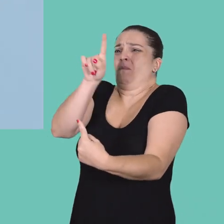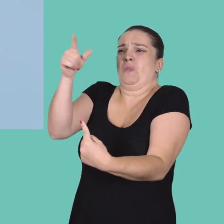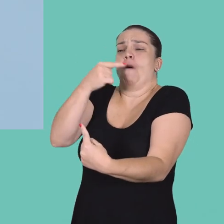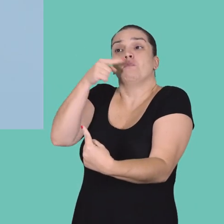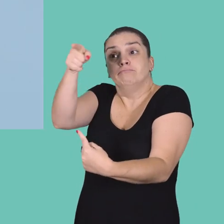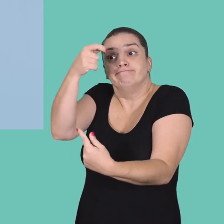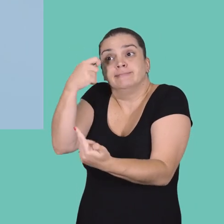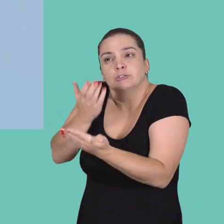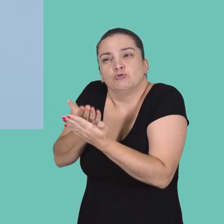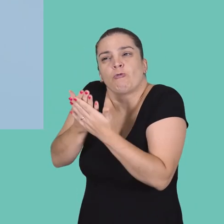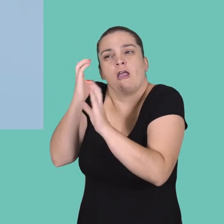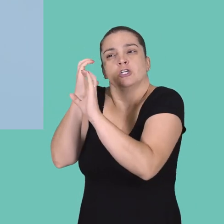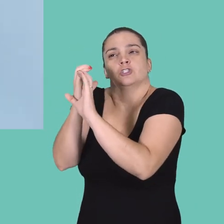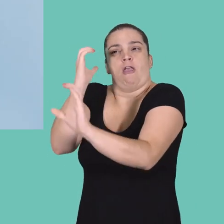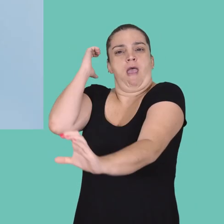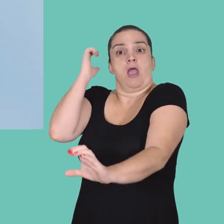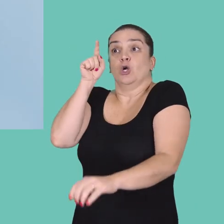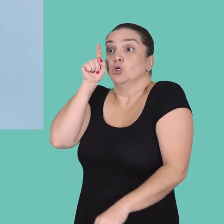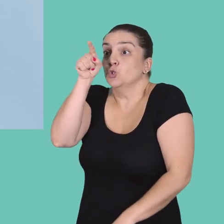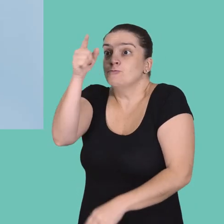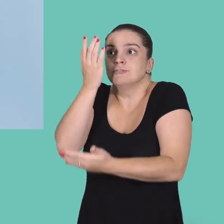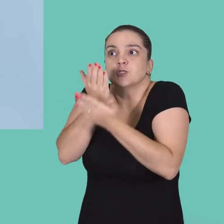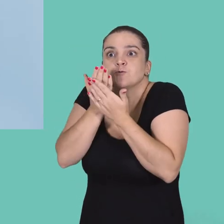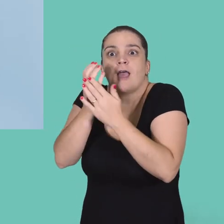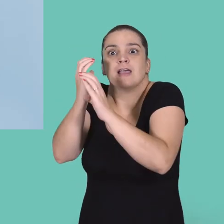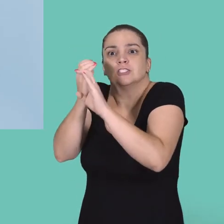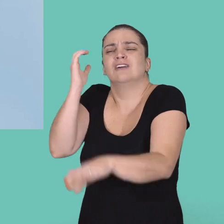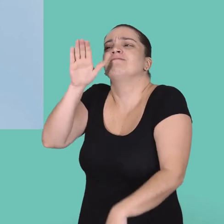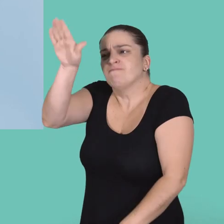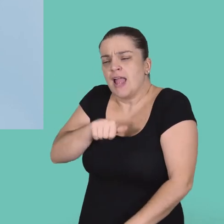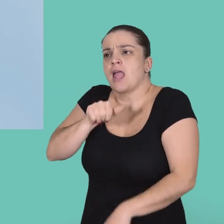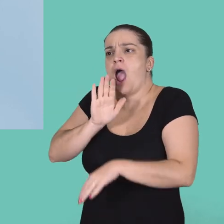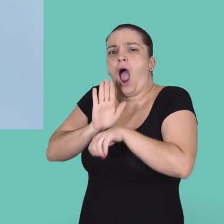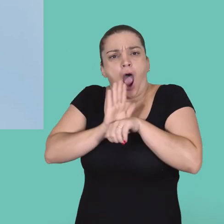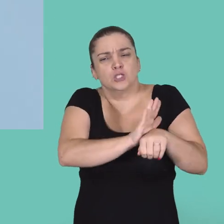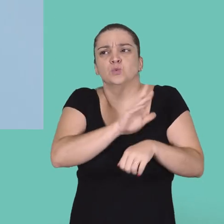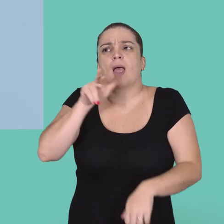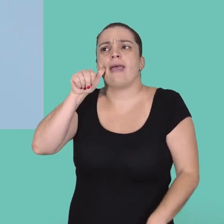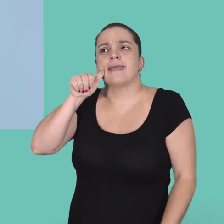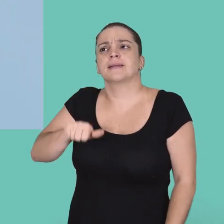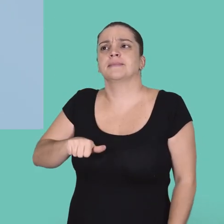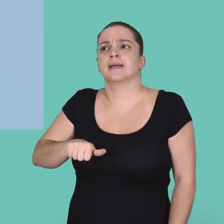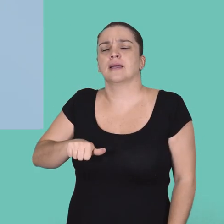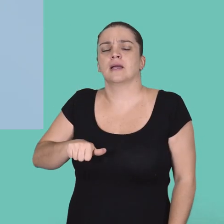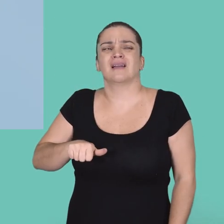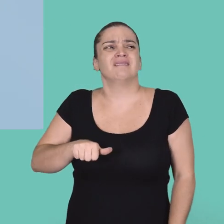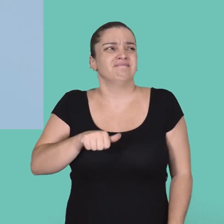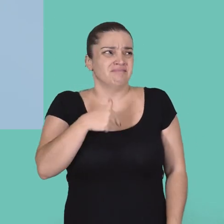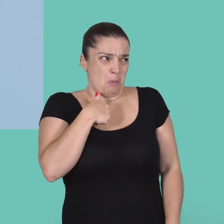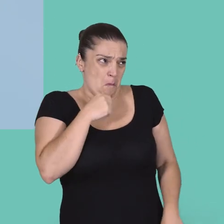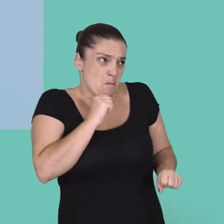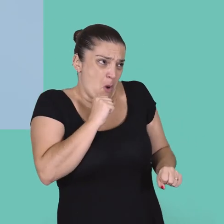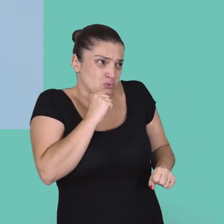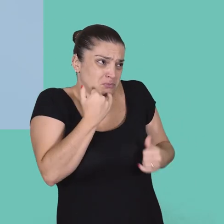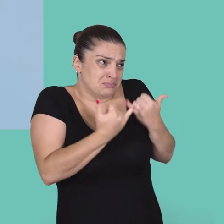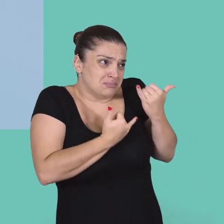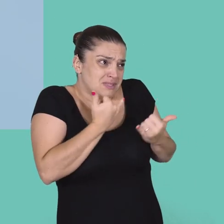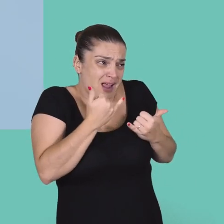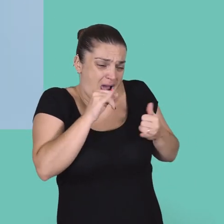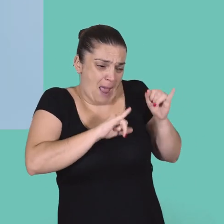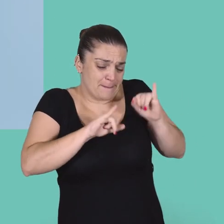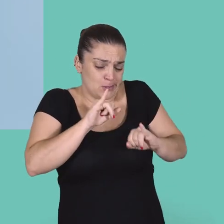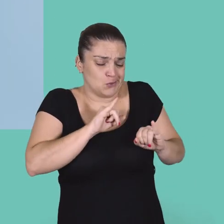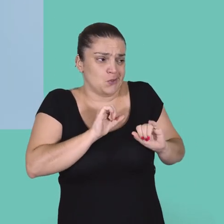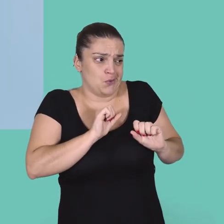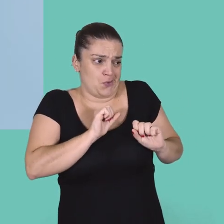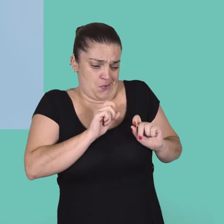homem. tem que ser engenheiro, menino. Vem cá, tu vai ser engenheiro. Vem ajudar tua irmã. Onde é esse livro? Mamãe, então deixa eu brincar de laboratório.